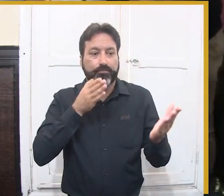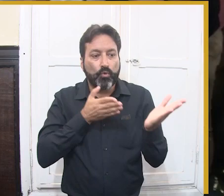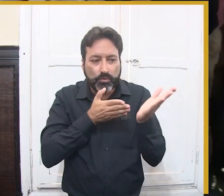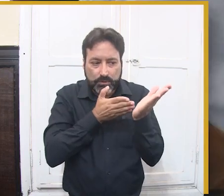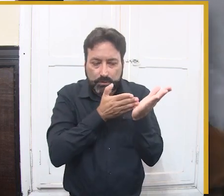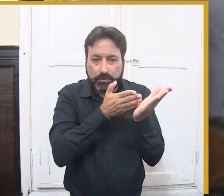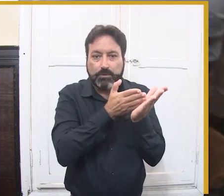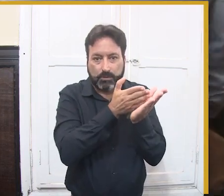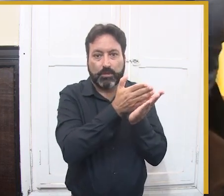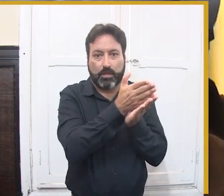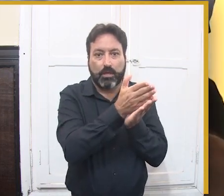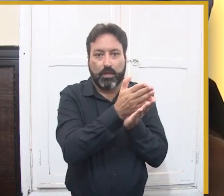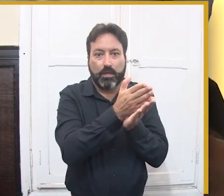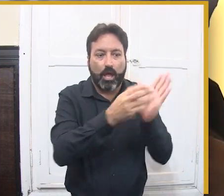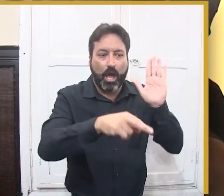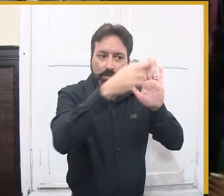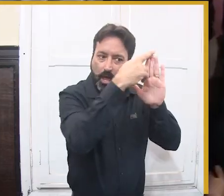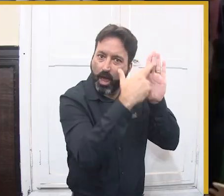São João do Mundo.